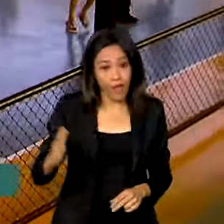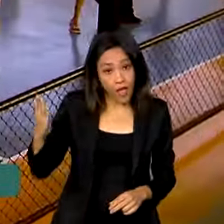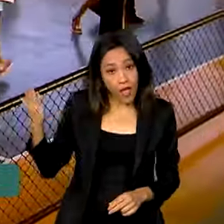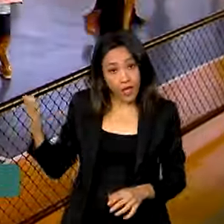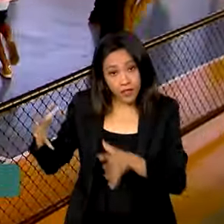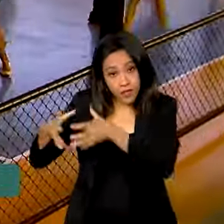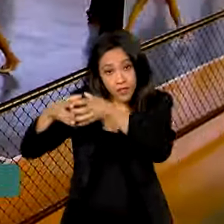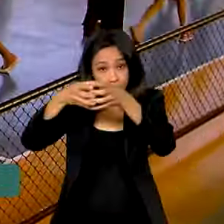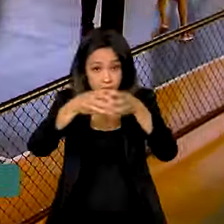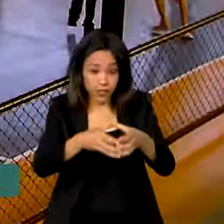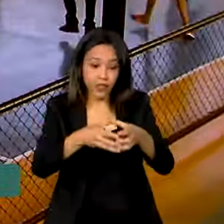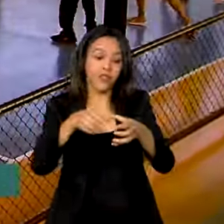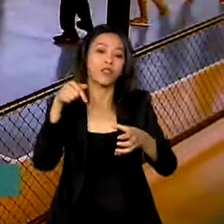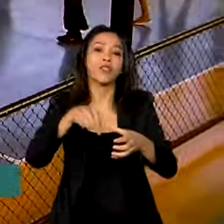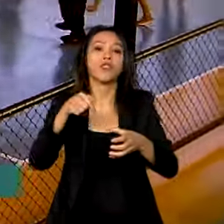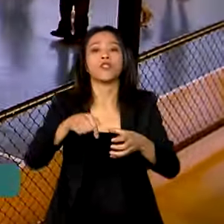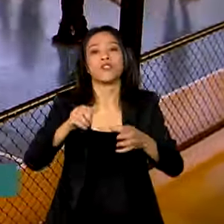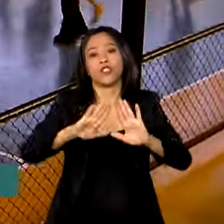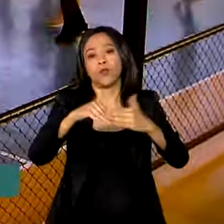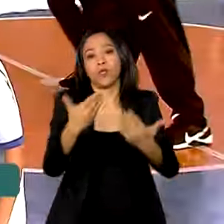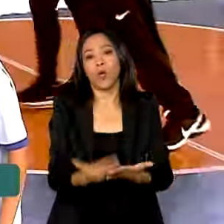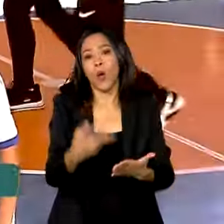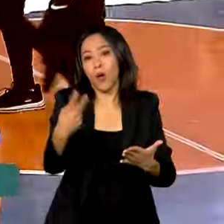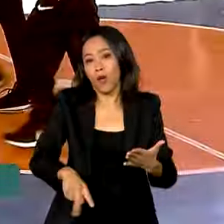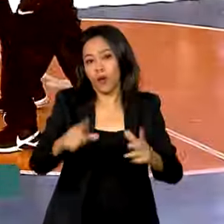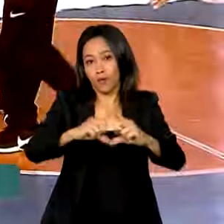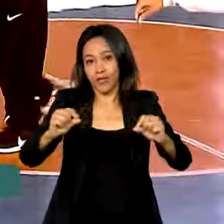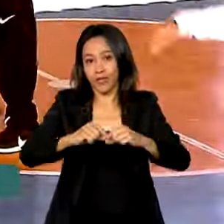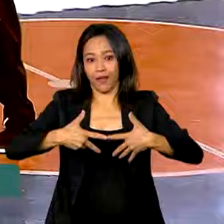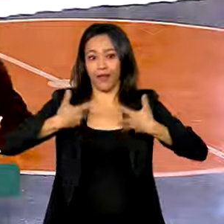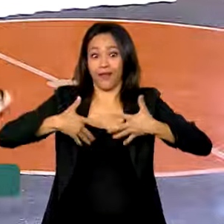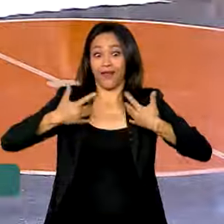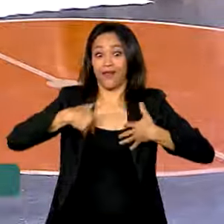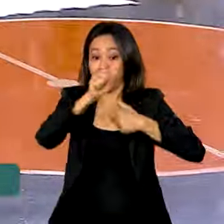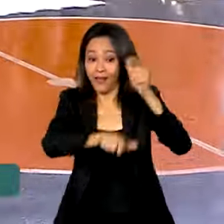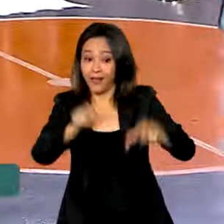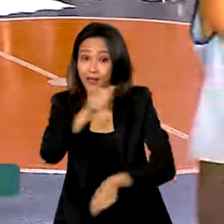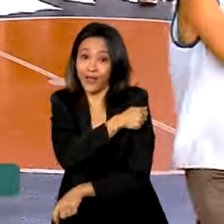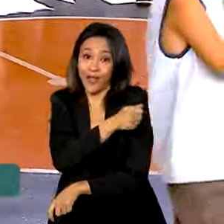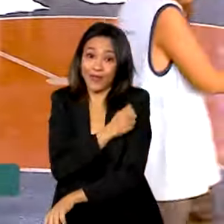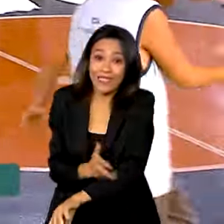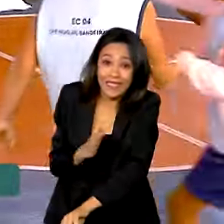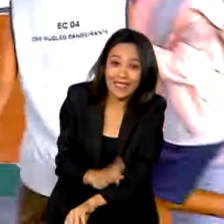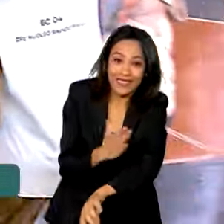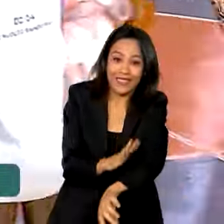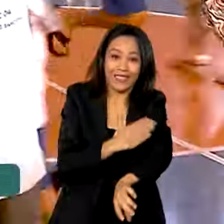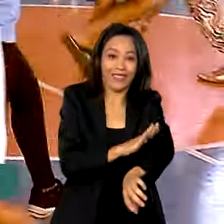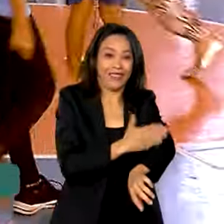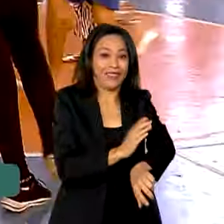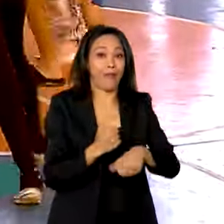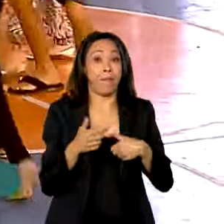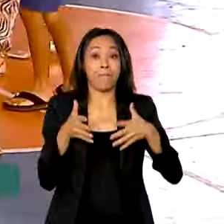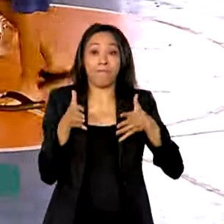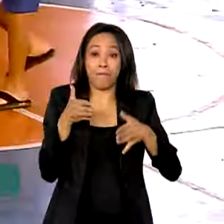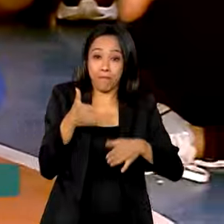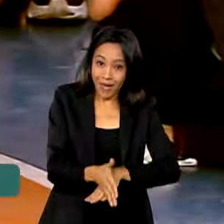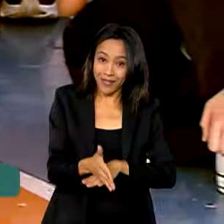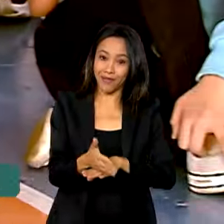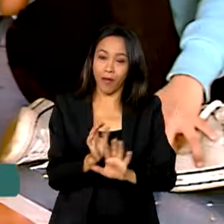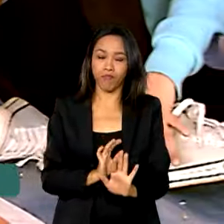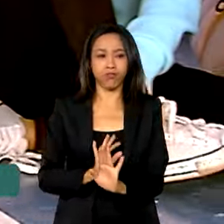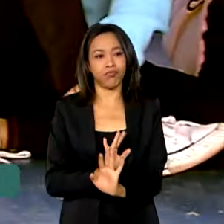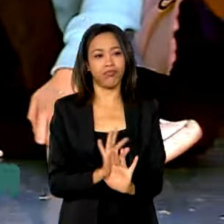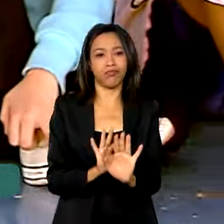turminha de uma escola pública de Brasília está animada. Os alunos ensaiam para participar do desfile de 7 de setembro.